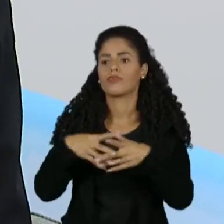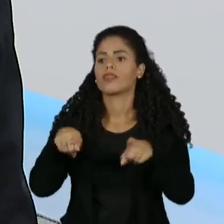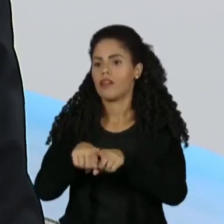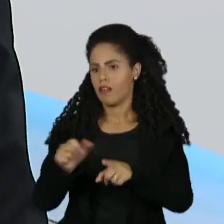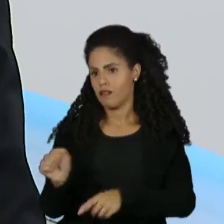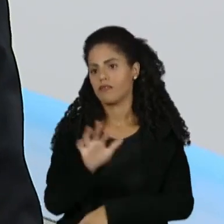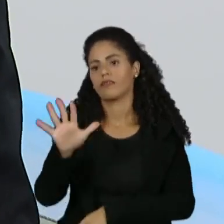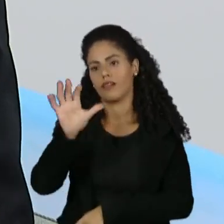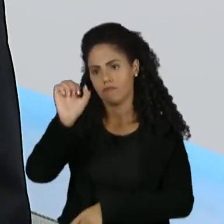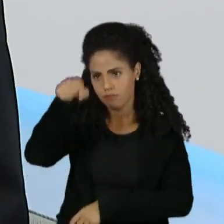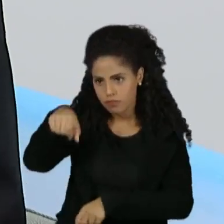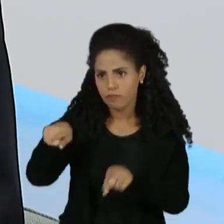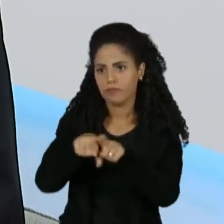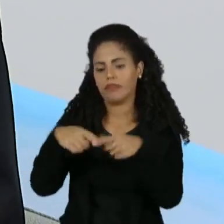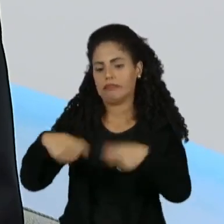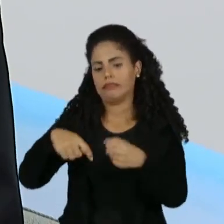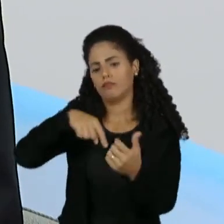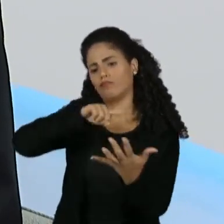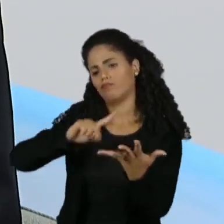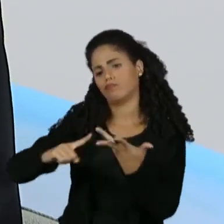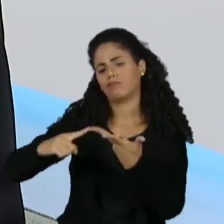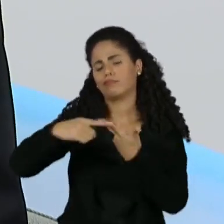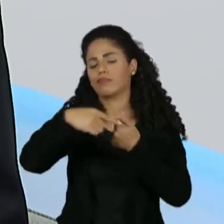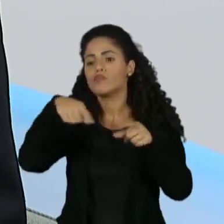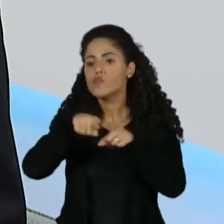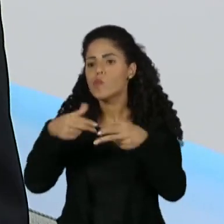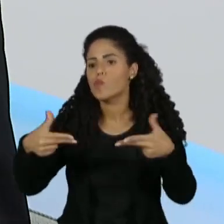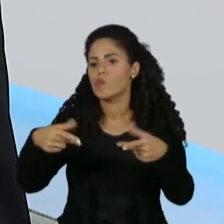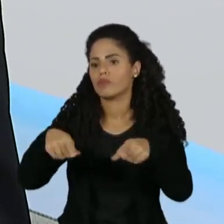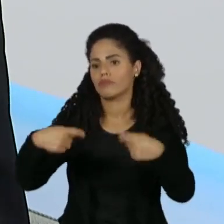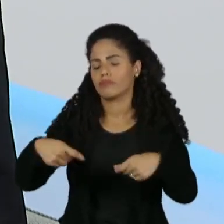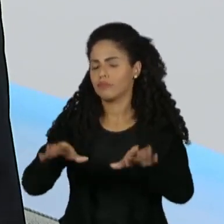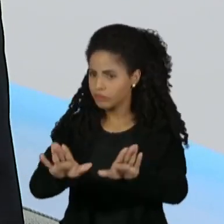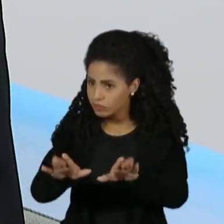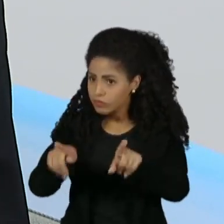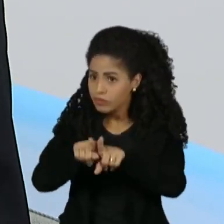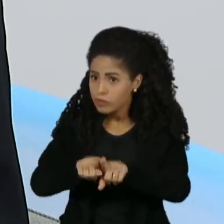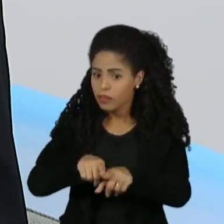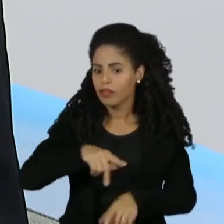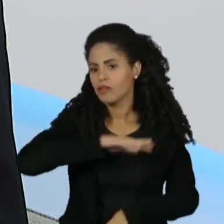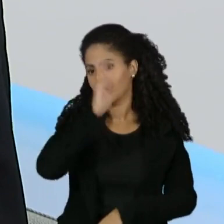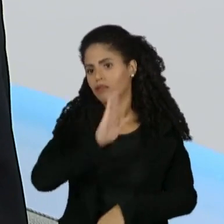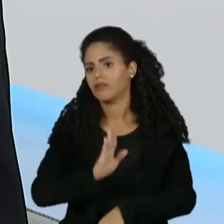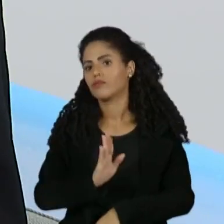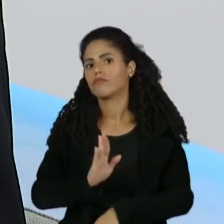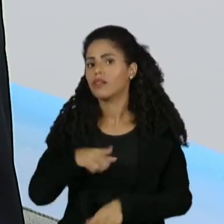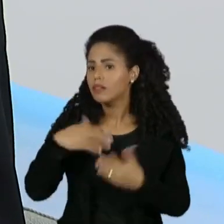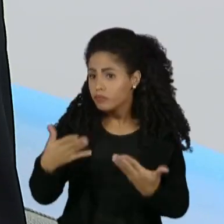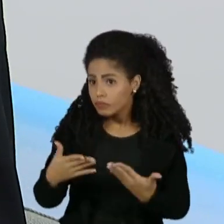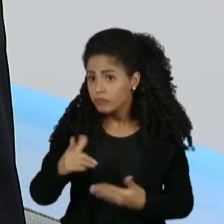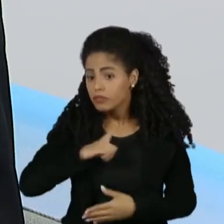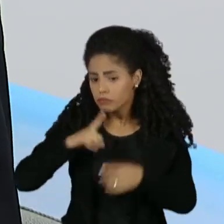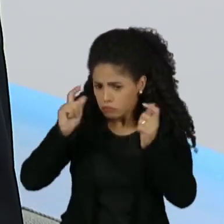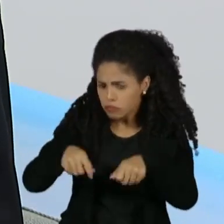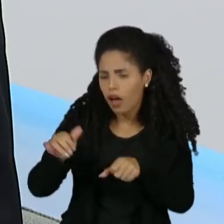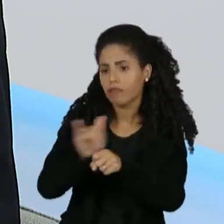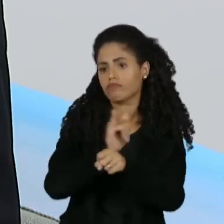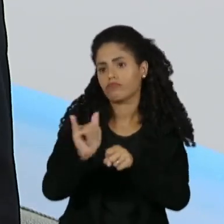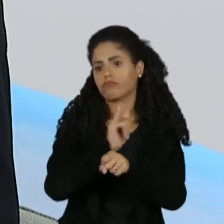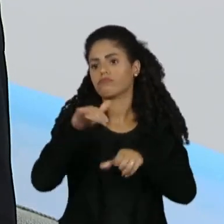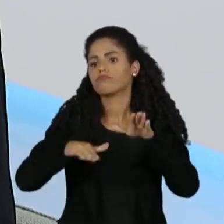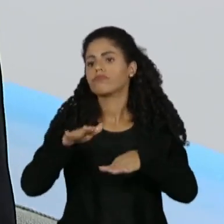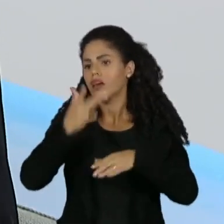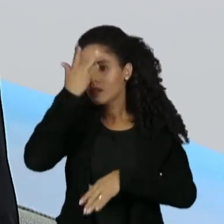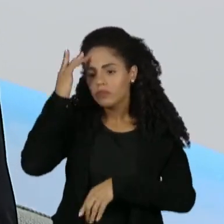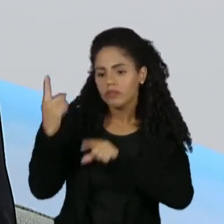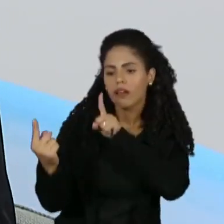é caro, ele envolve uma multiplicidade de fatores quando nós estamos falando de um país continental, no qual, muitas vezes,